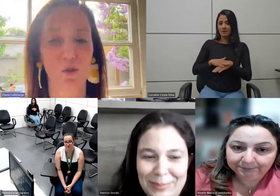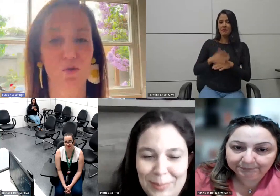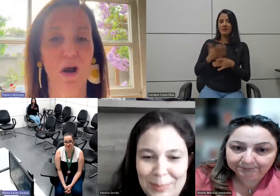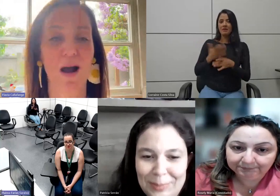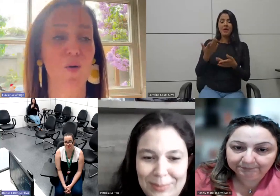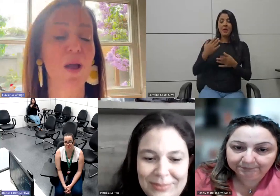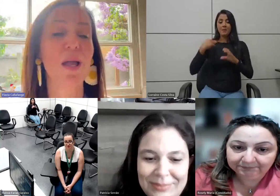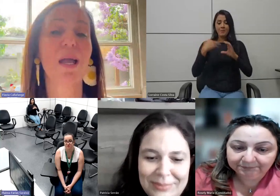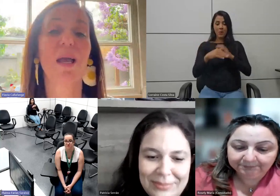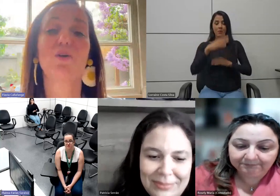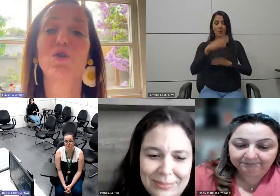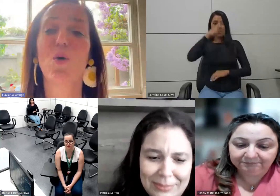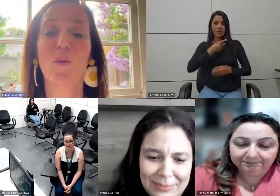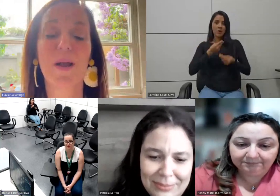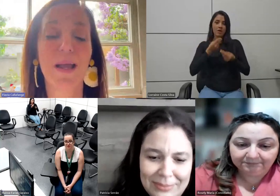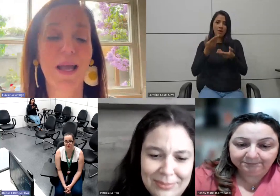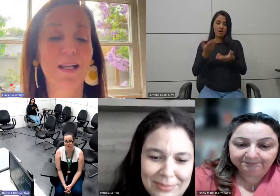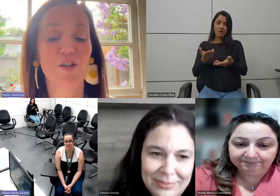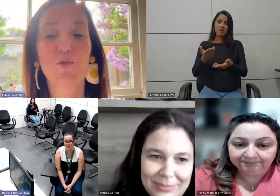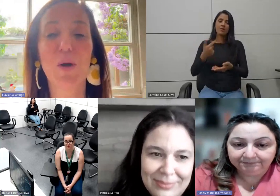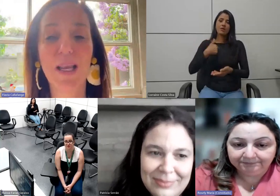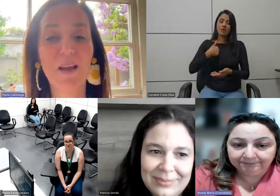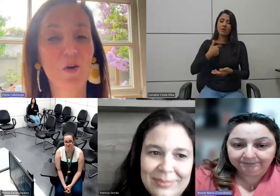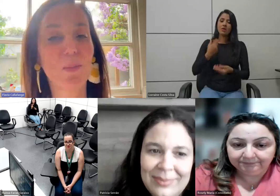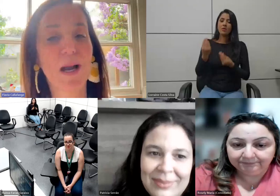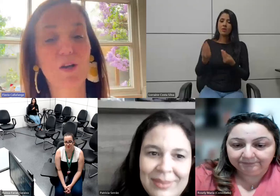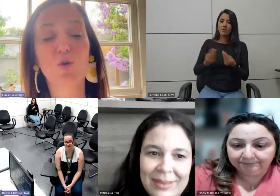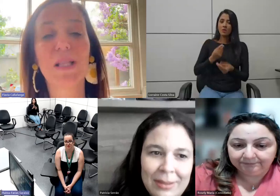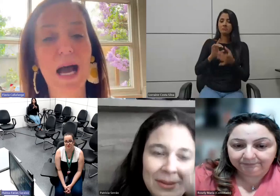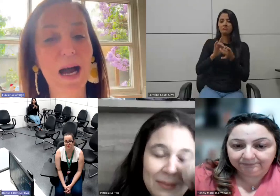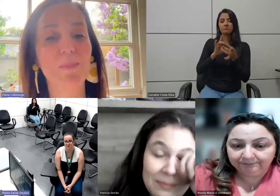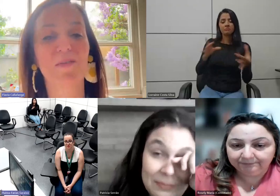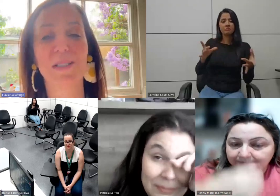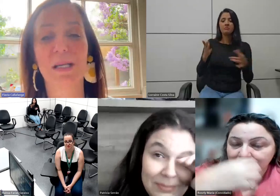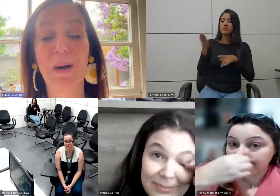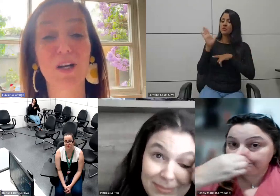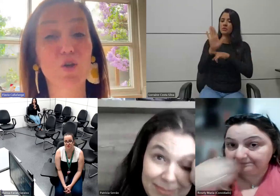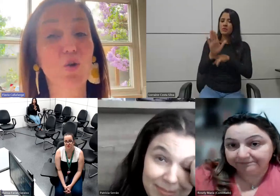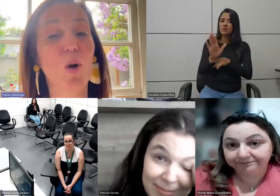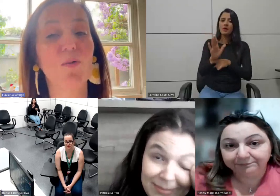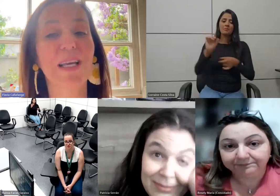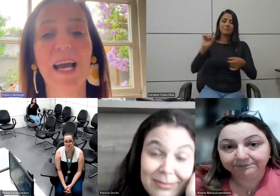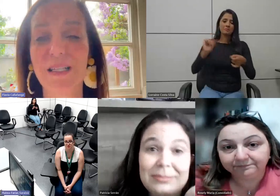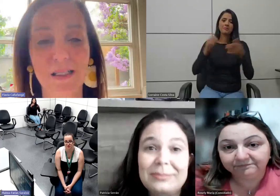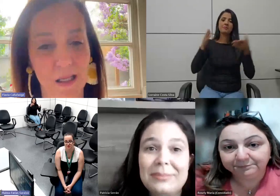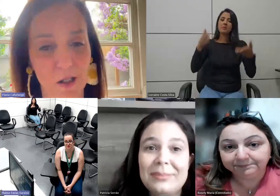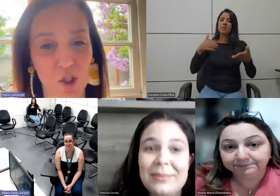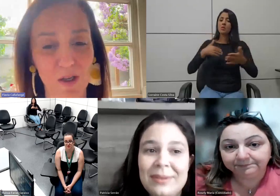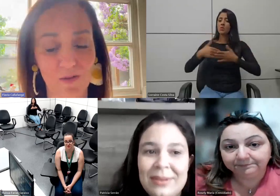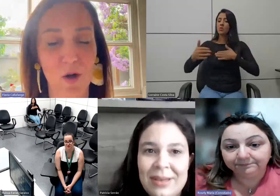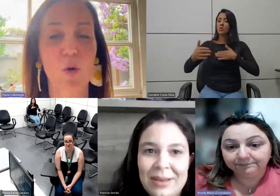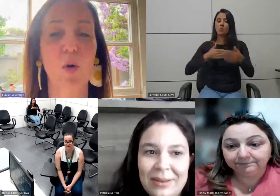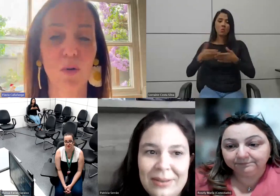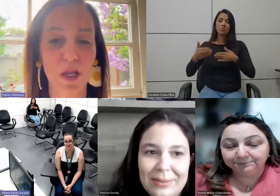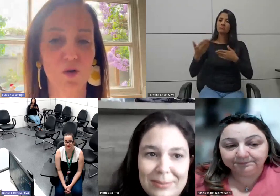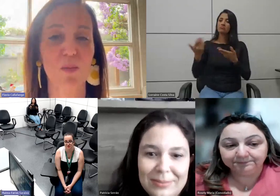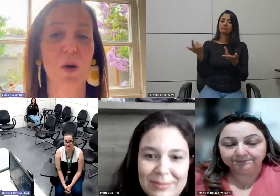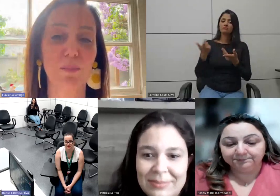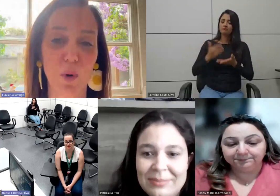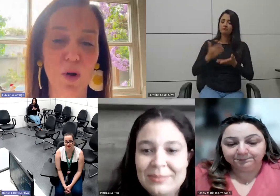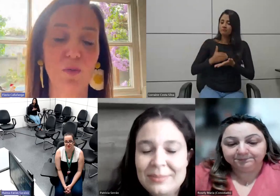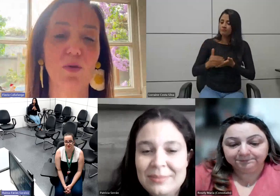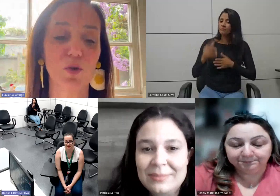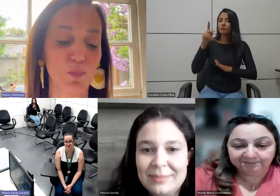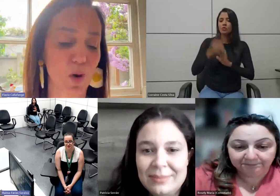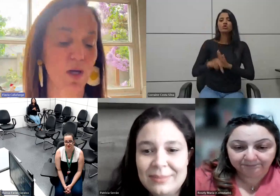o meu e-mail pessoal eu estou disponível para ajudar para fazer parte de qualquer iniciativa contem